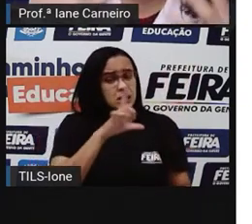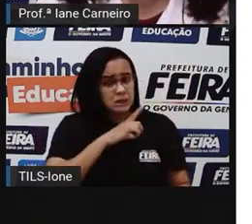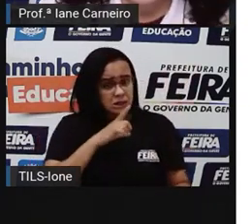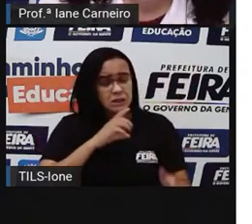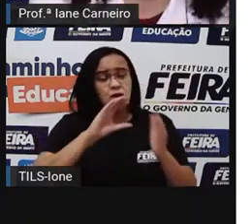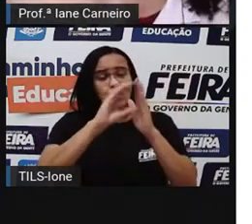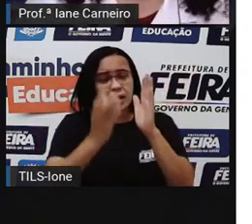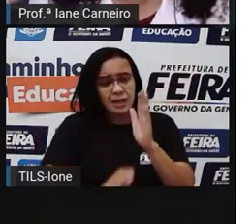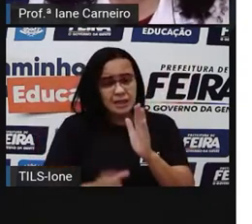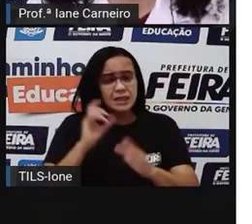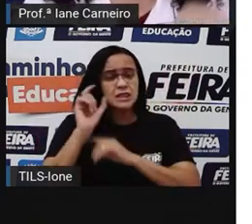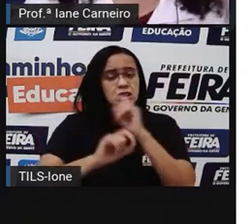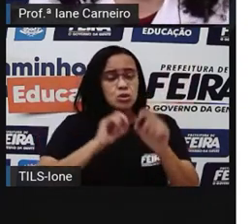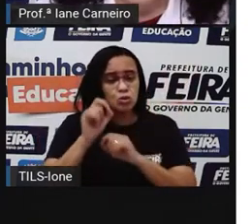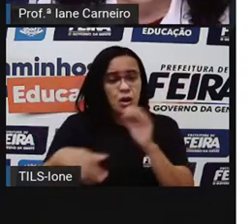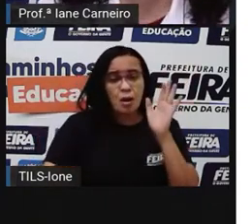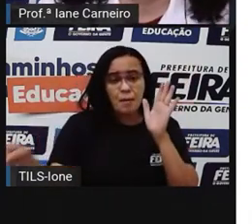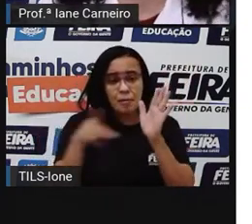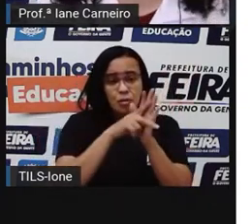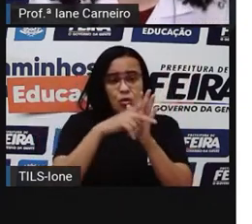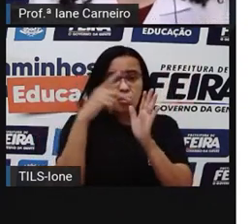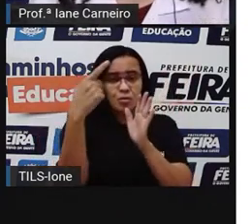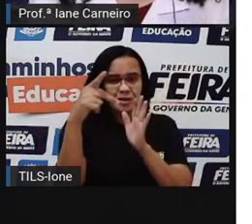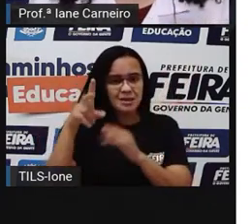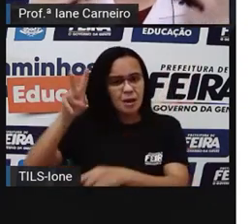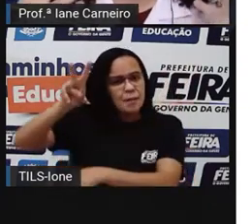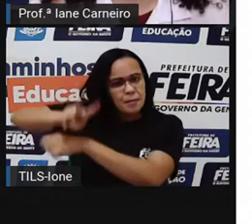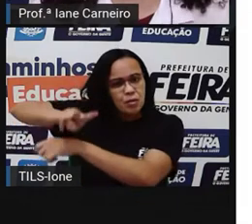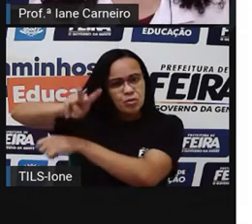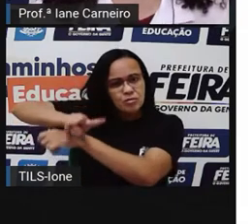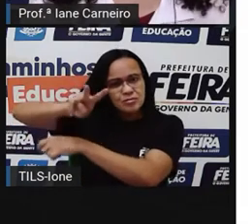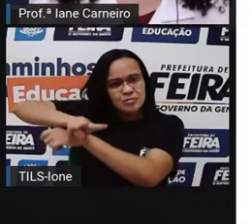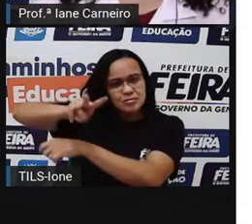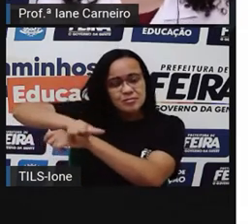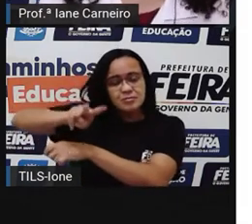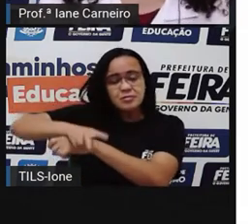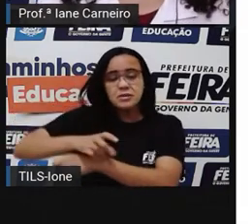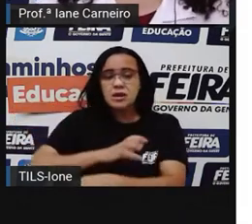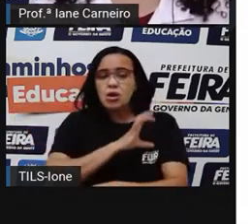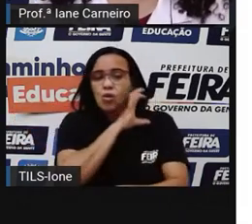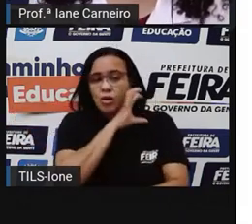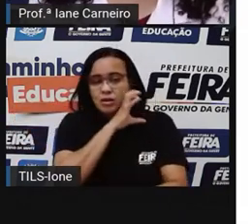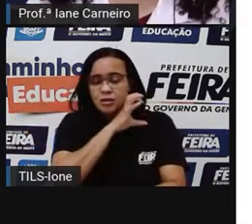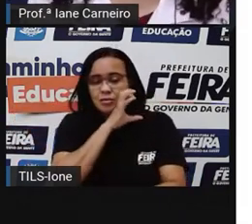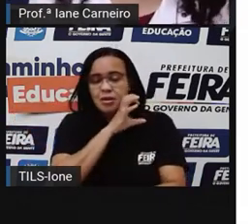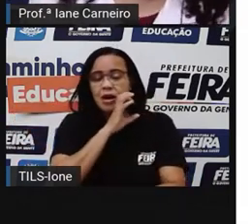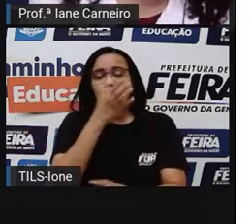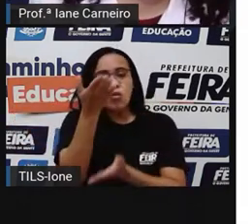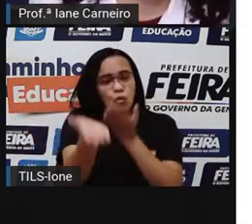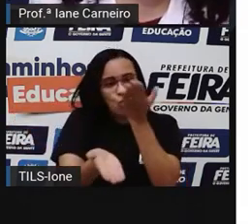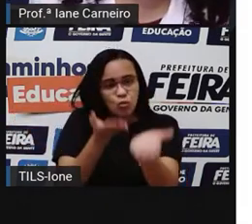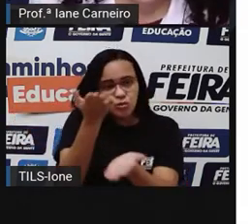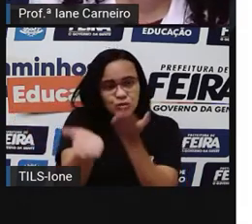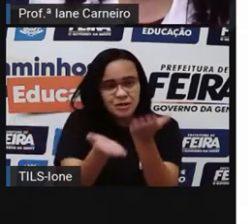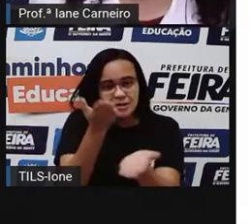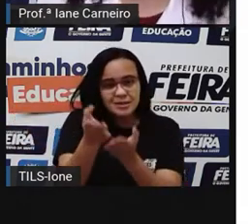proteger a floresta, os animais, né? De defenderem mesmo a natureza, né? E aí, esse porquinho dela é